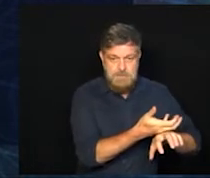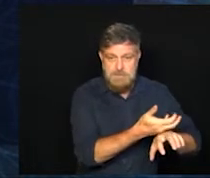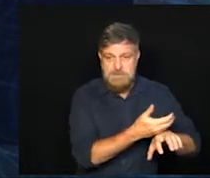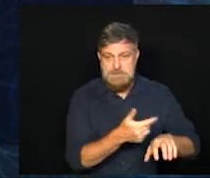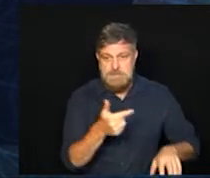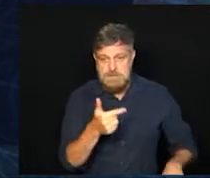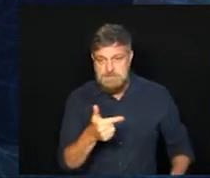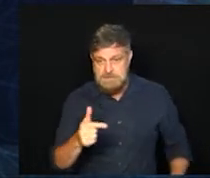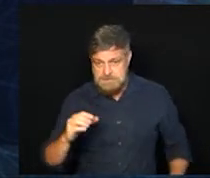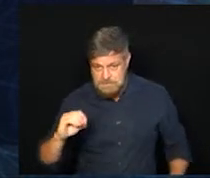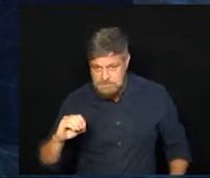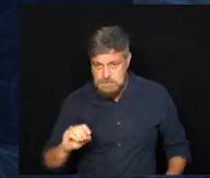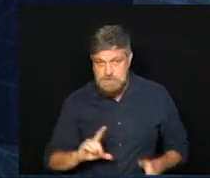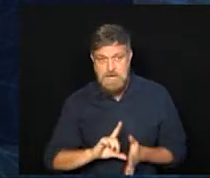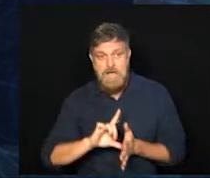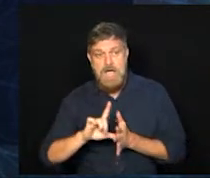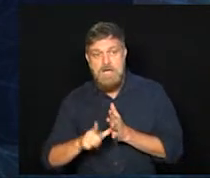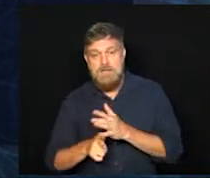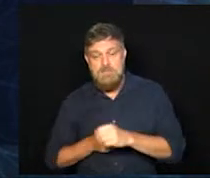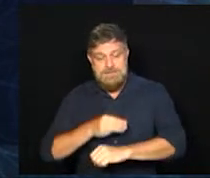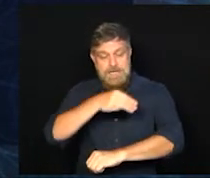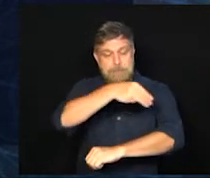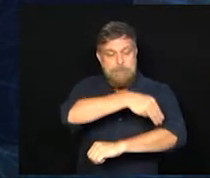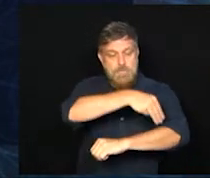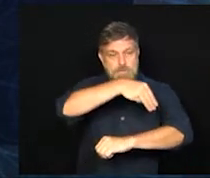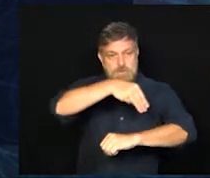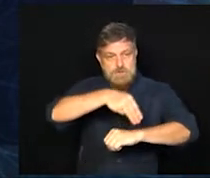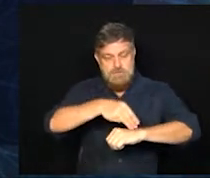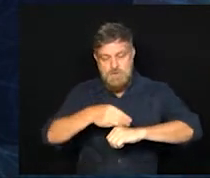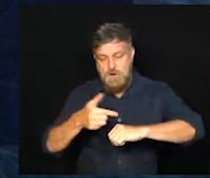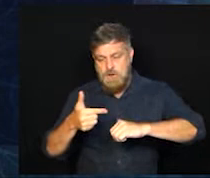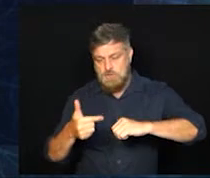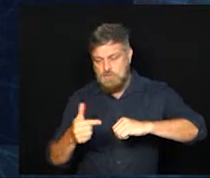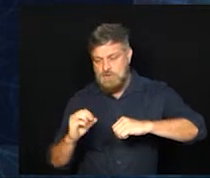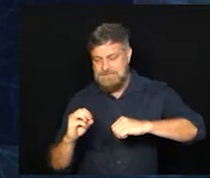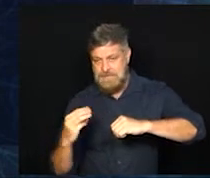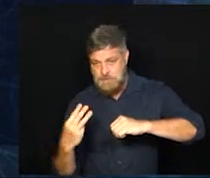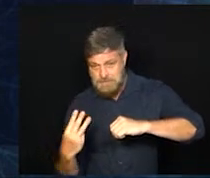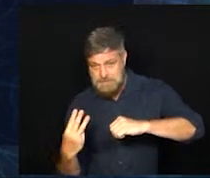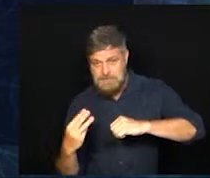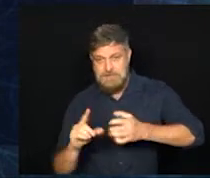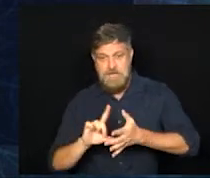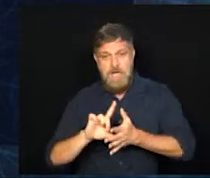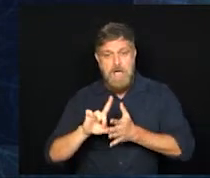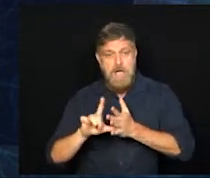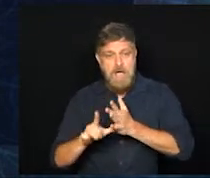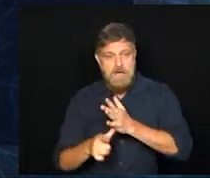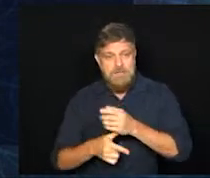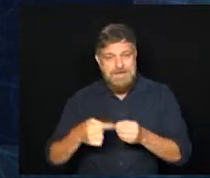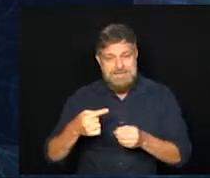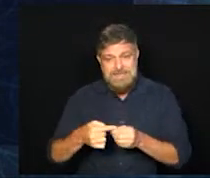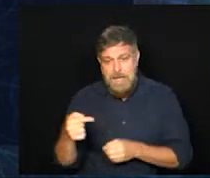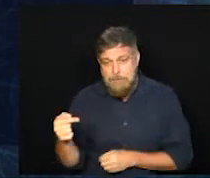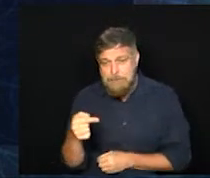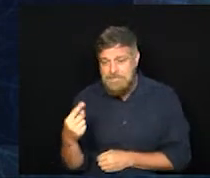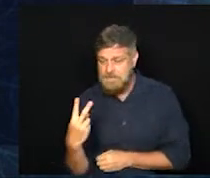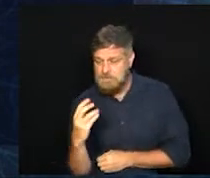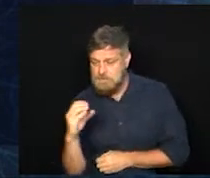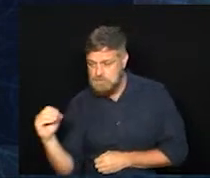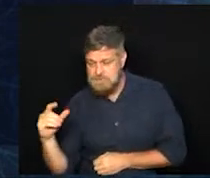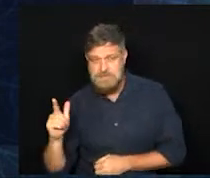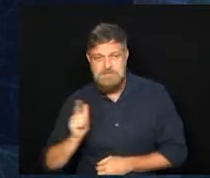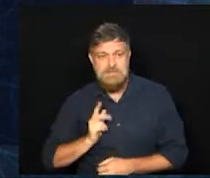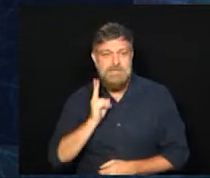Na sequência, Montemor com 203, depois os municípios com menos de 200 óbitos são